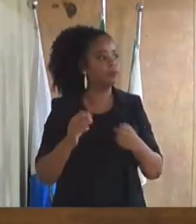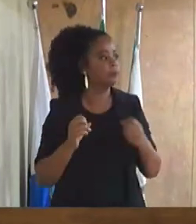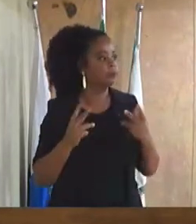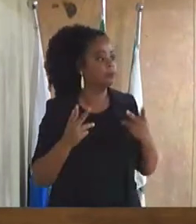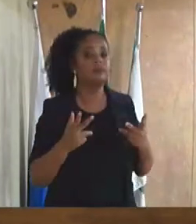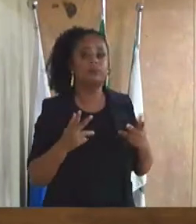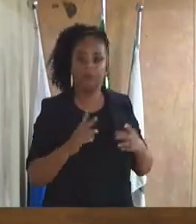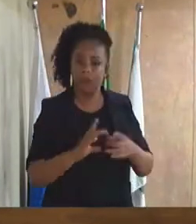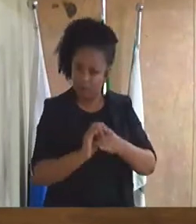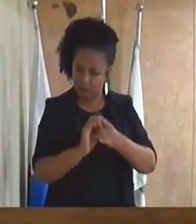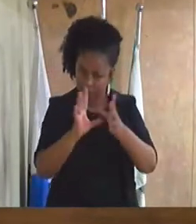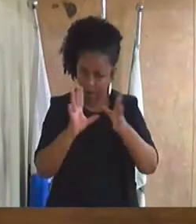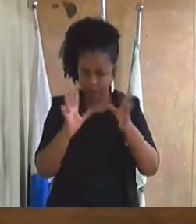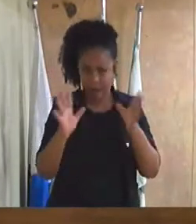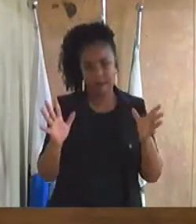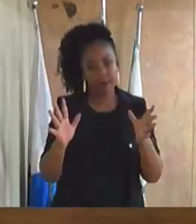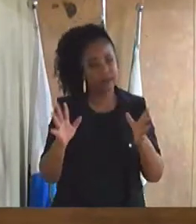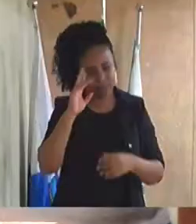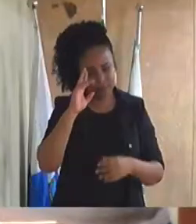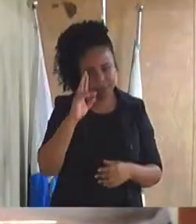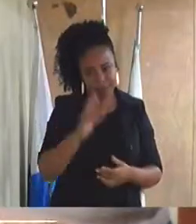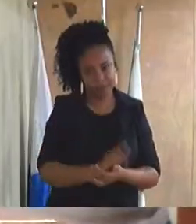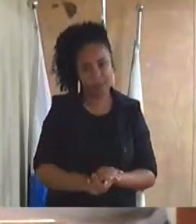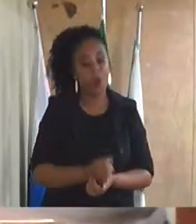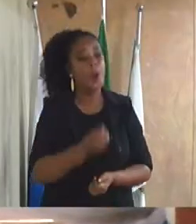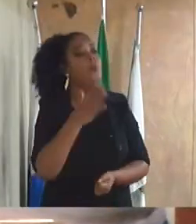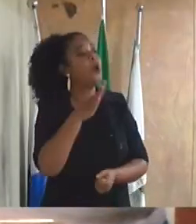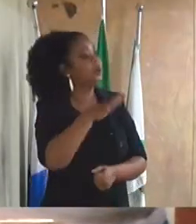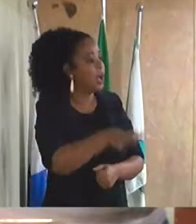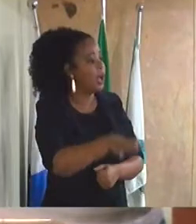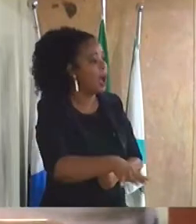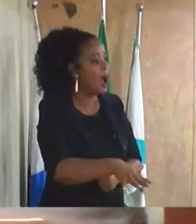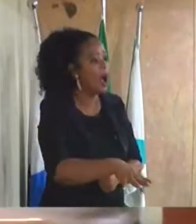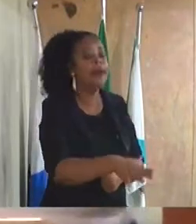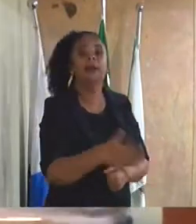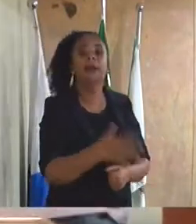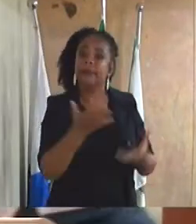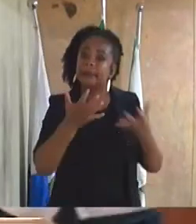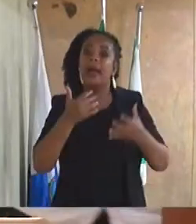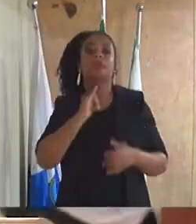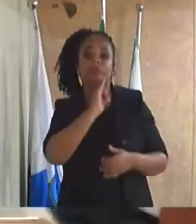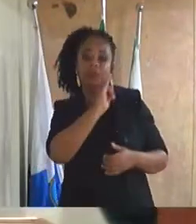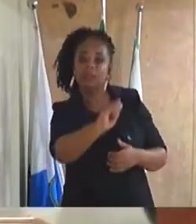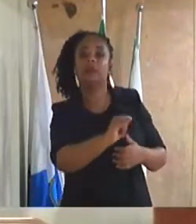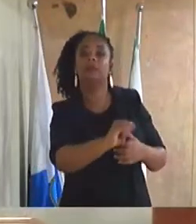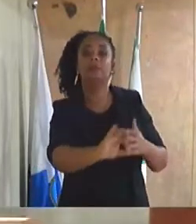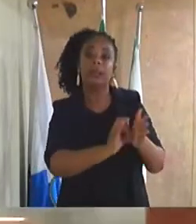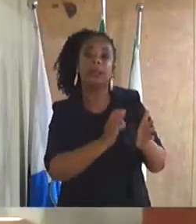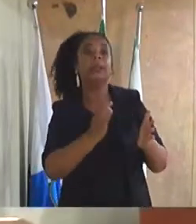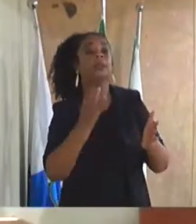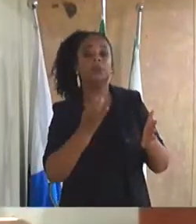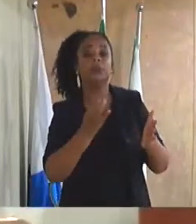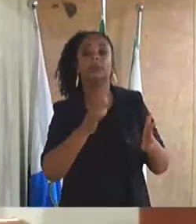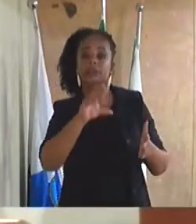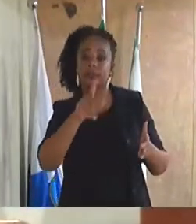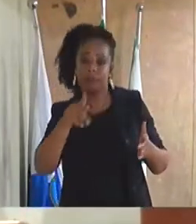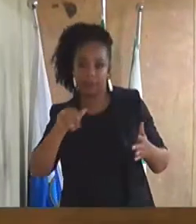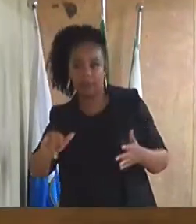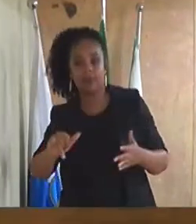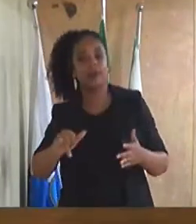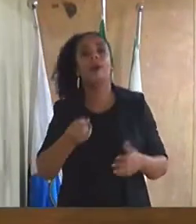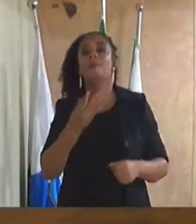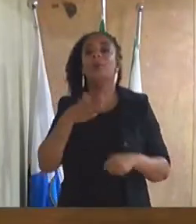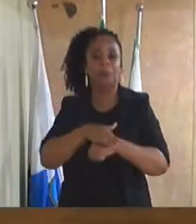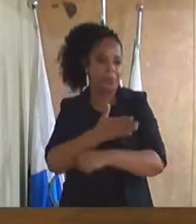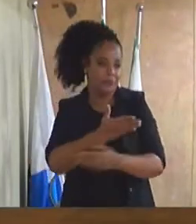não dá uma parte, por favor? Pois não, abençoado. Uma boa tarde, só para confirmar minha assinatura nesta CPI, tá bom? Uma boa noite para você. Boa noite,